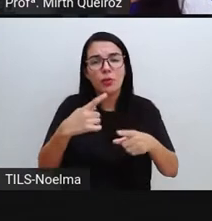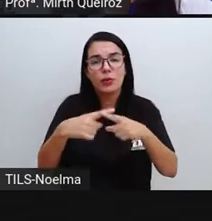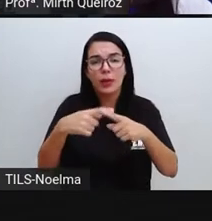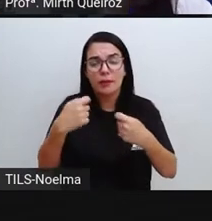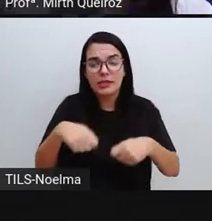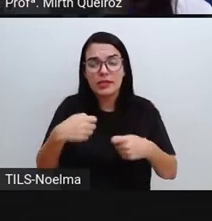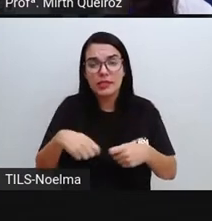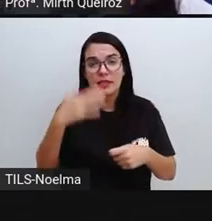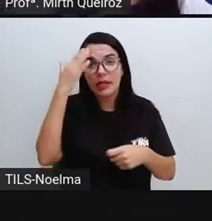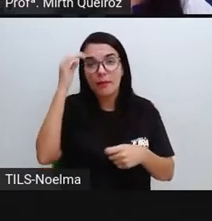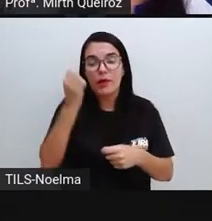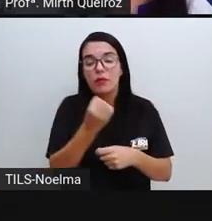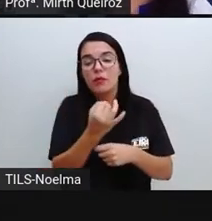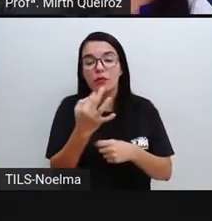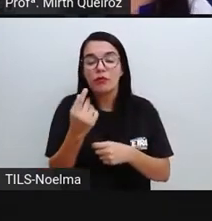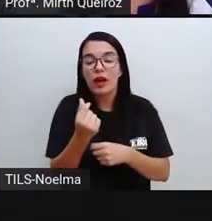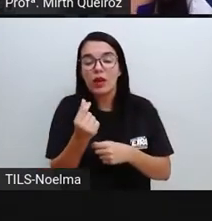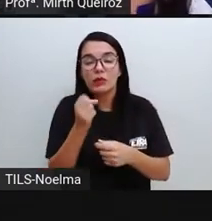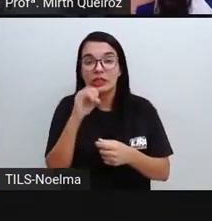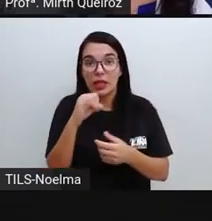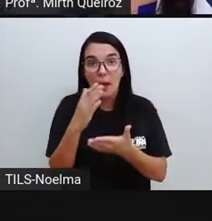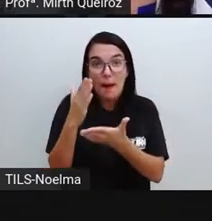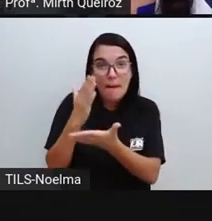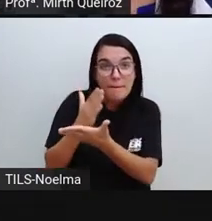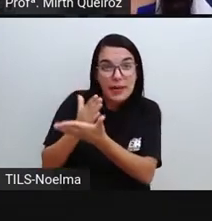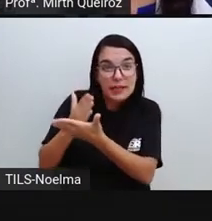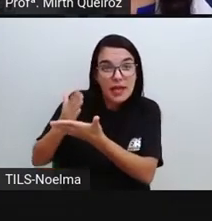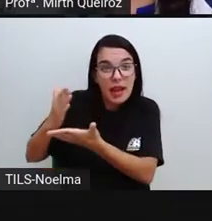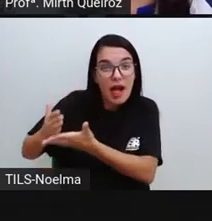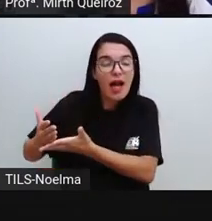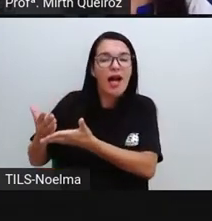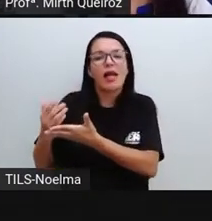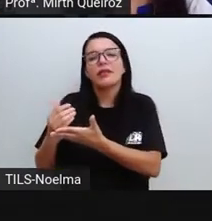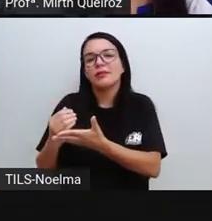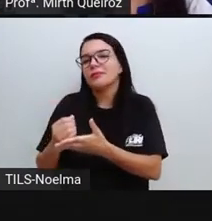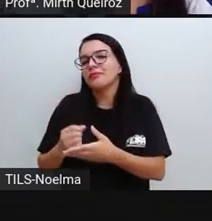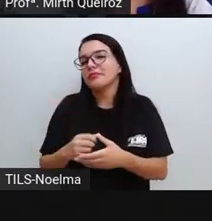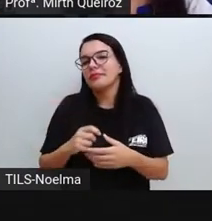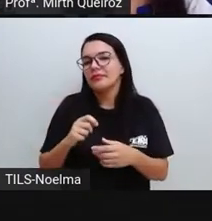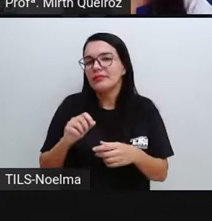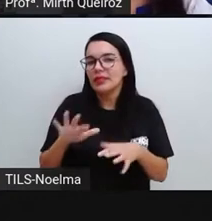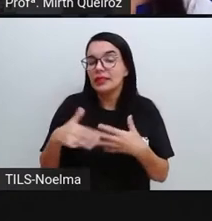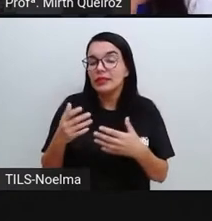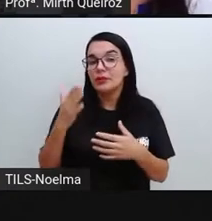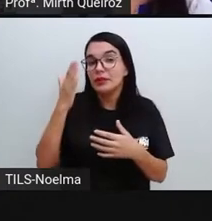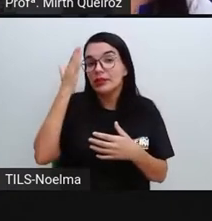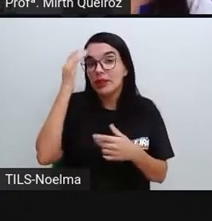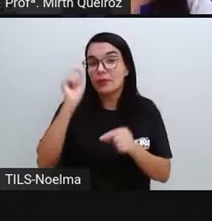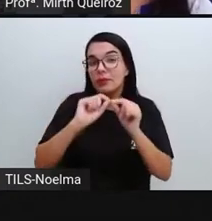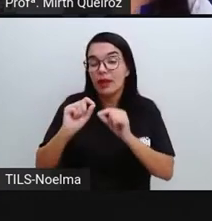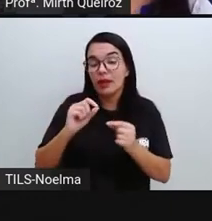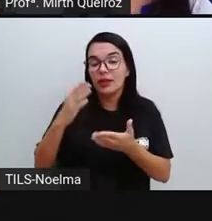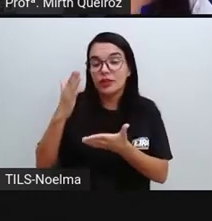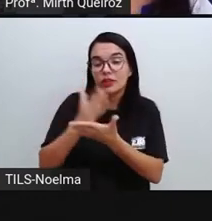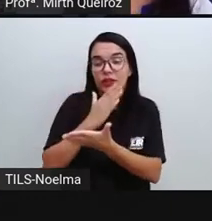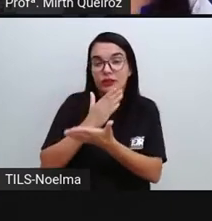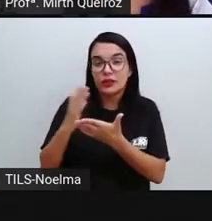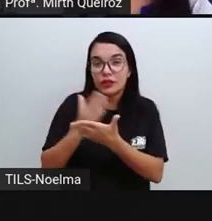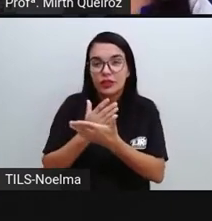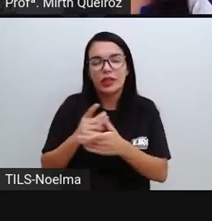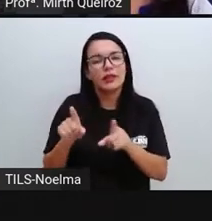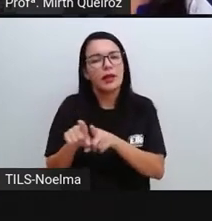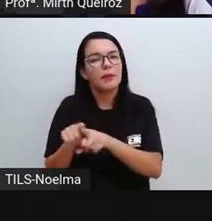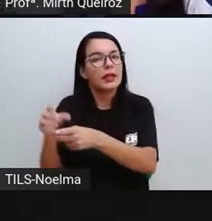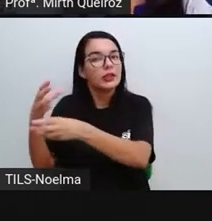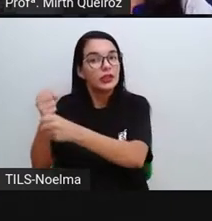pra parcelar, depender se a gente for comprar parcelado o produto, né? Então a gente faz uma divisão ali. A gente também soma aí os valores